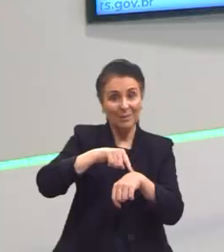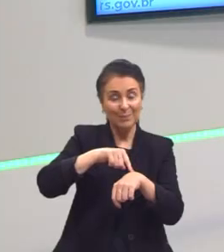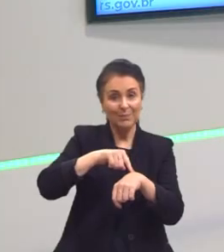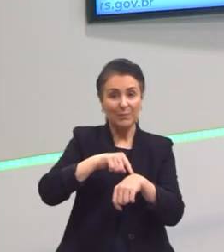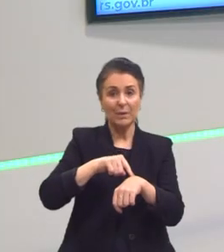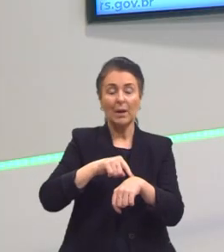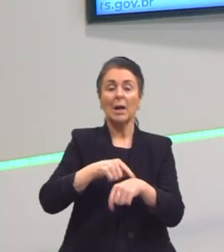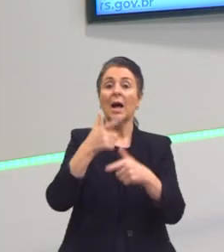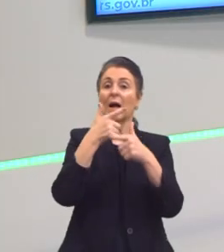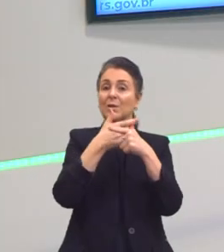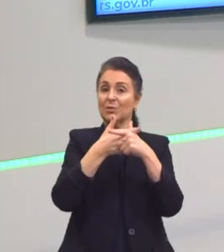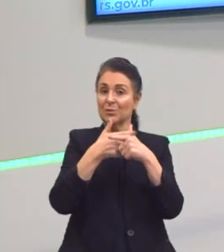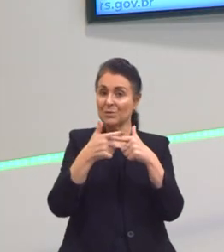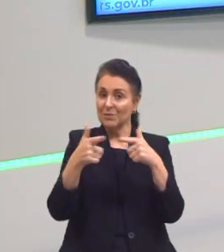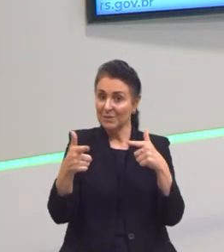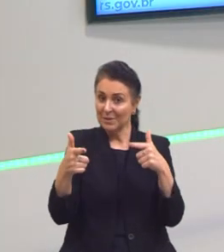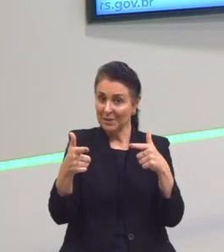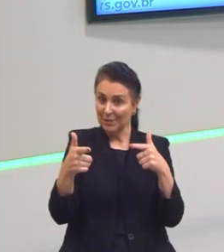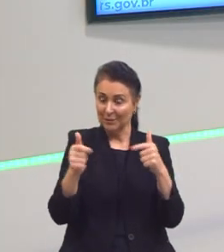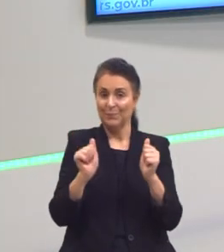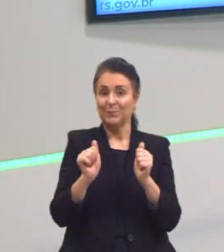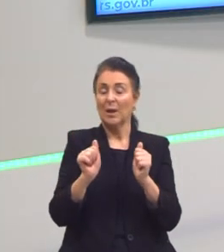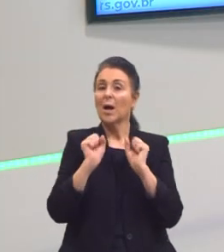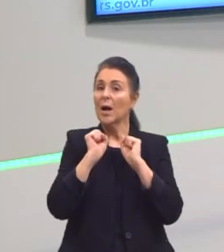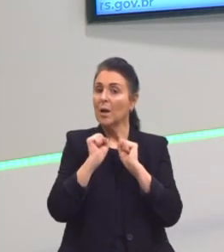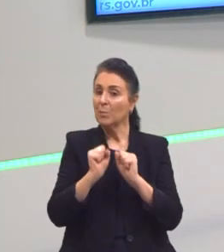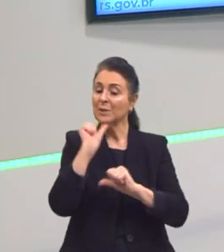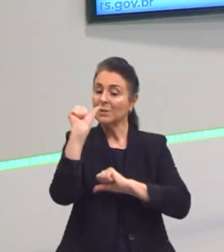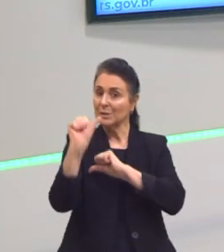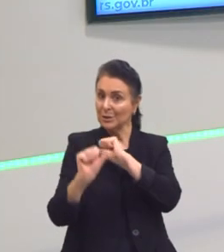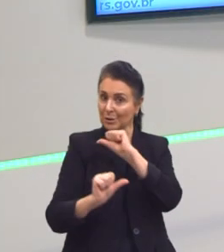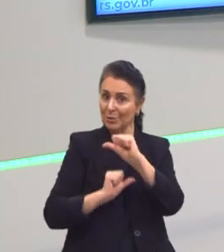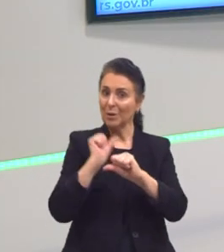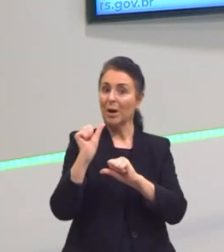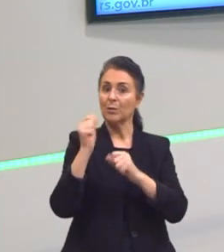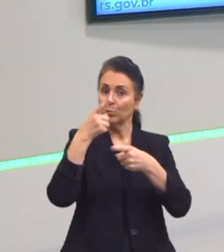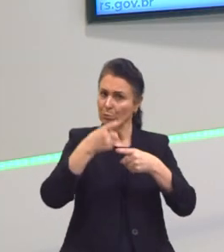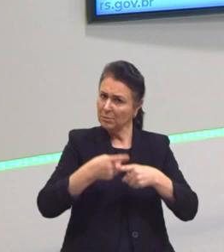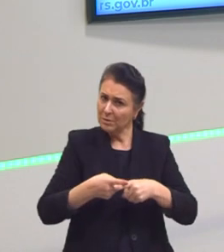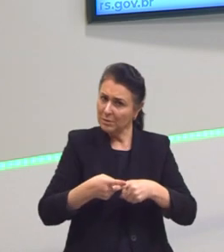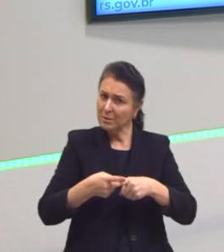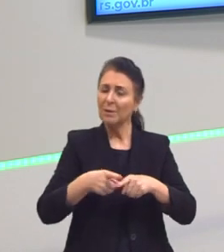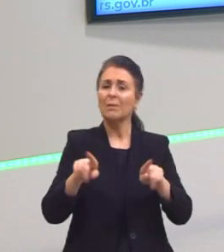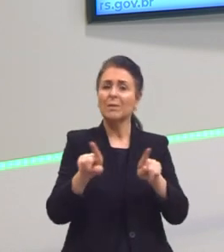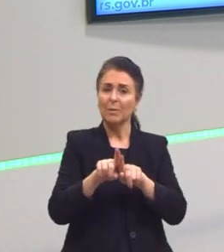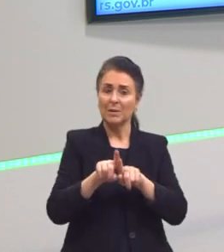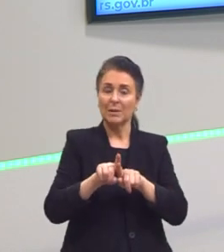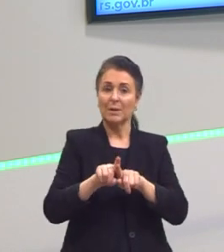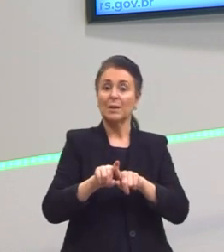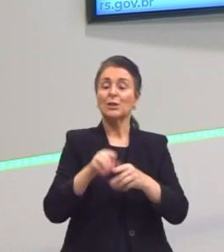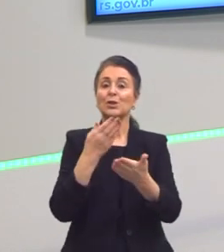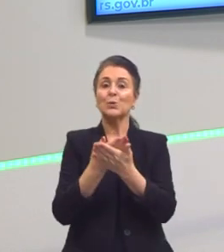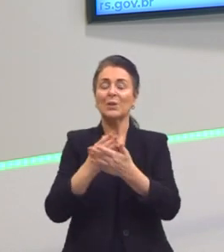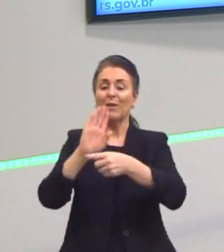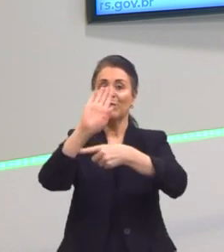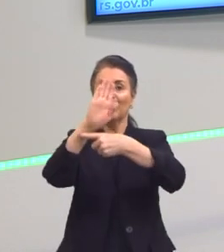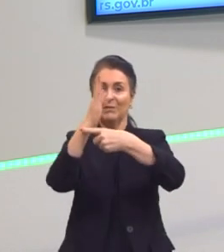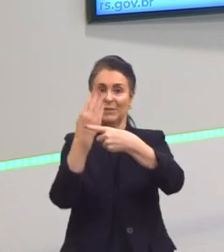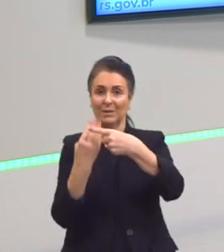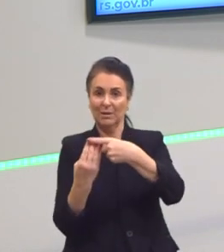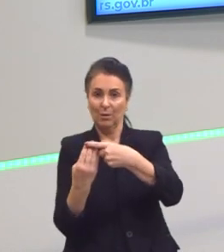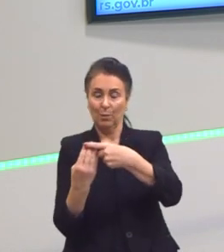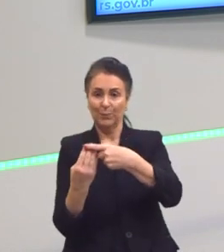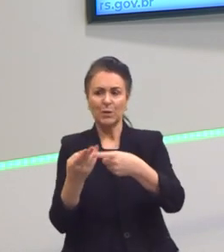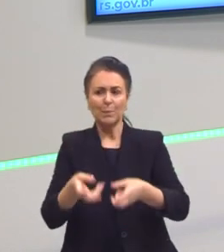A divisão, então, gente. A divisão, ela pode ser trocada por uma multiplicação. Quando a gente estuda frações, a gente vê que a